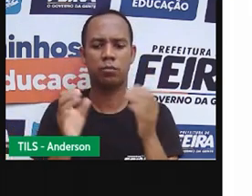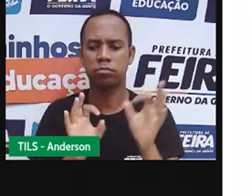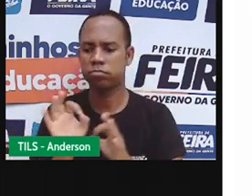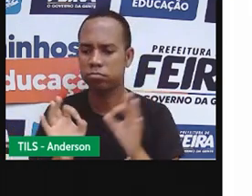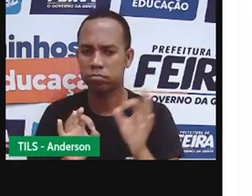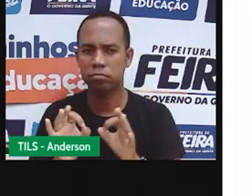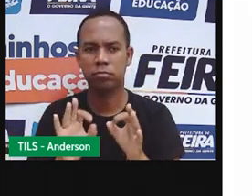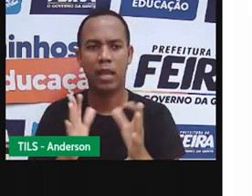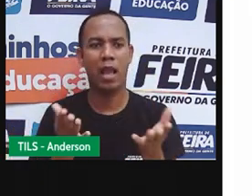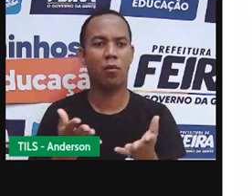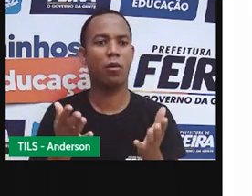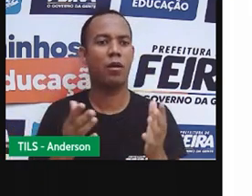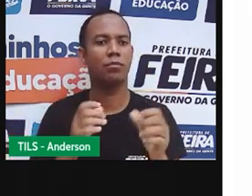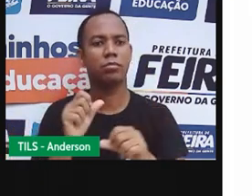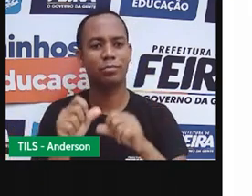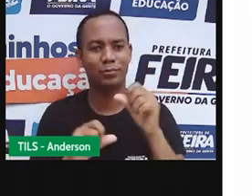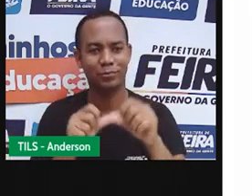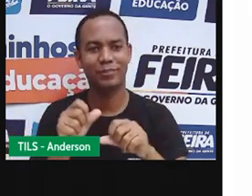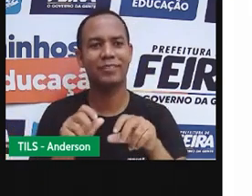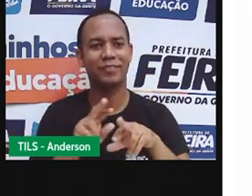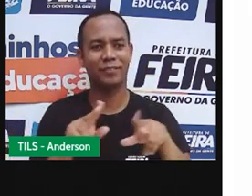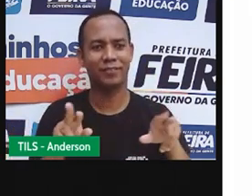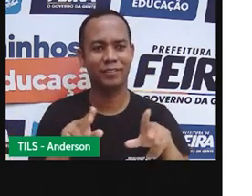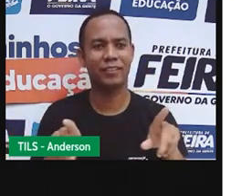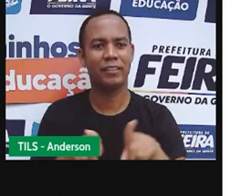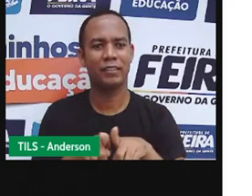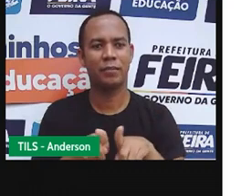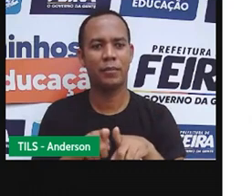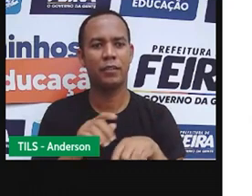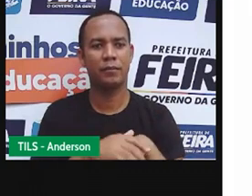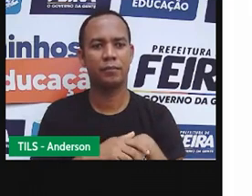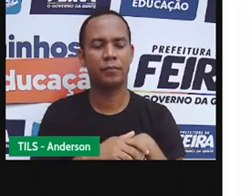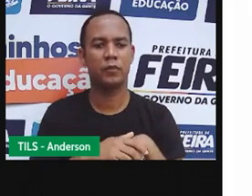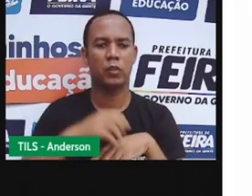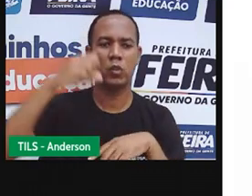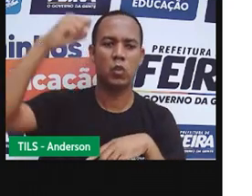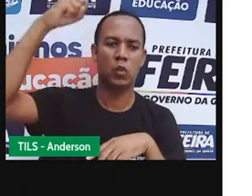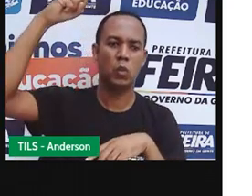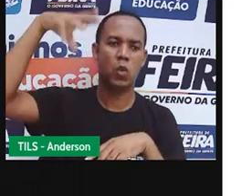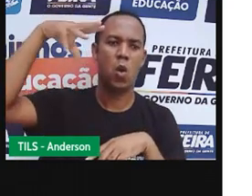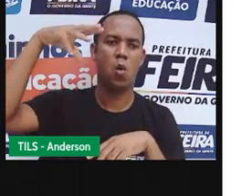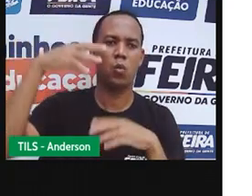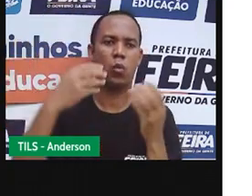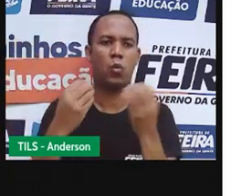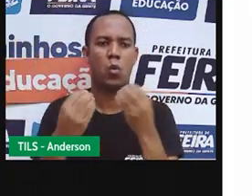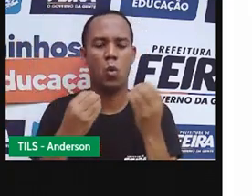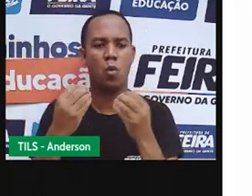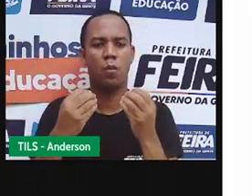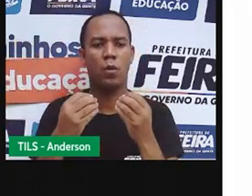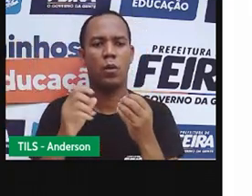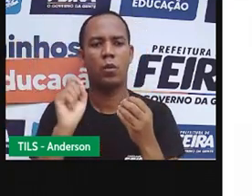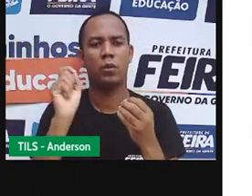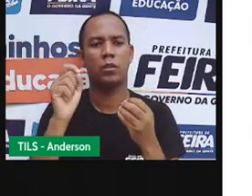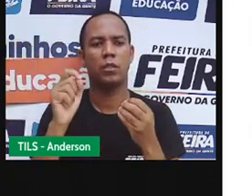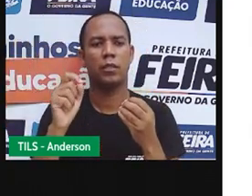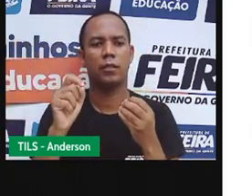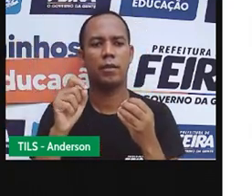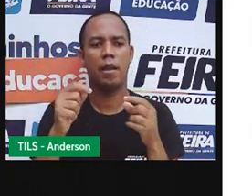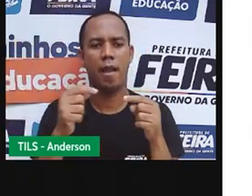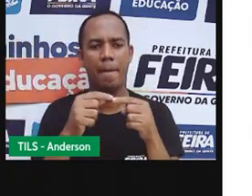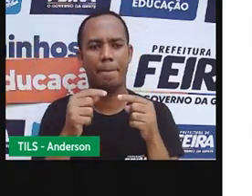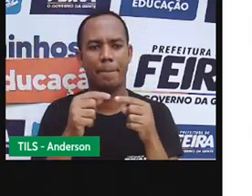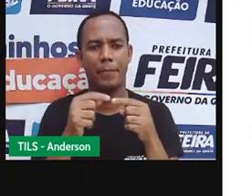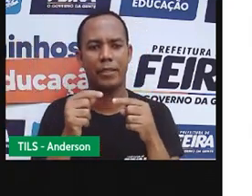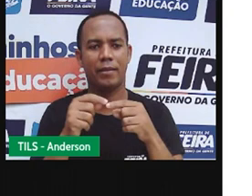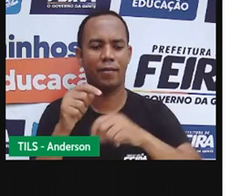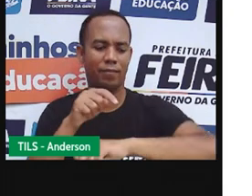Muita coisa mudou de lá para cá. E depois da emissão do relógio do sol, chegamos aos modelos de ponteiro, que